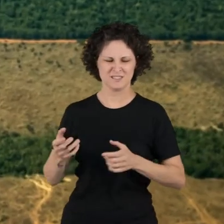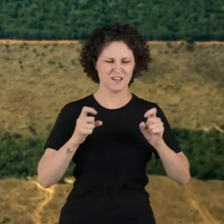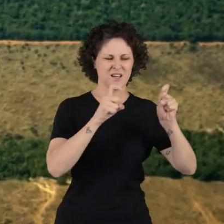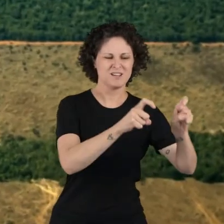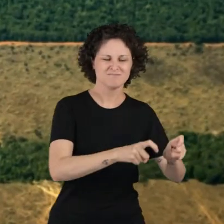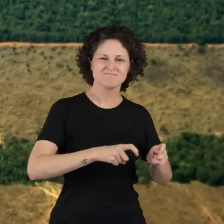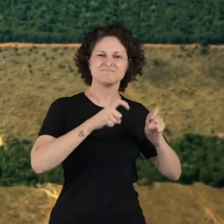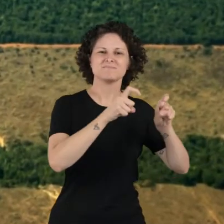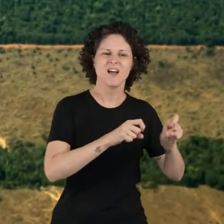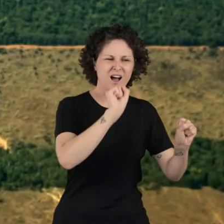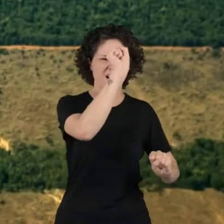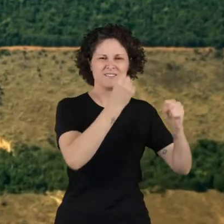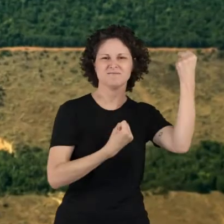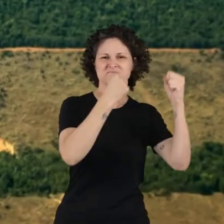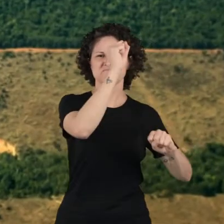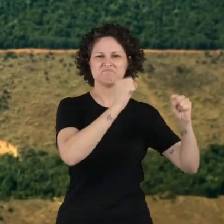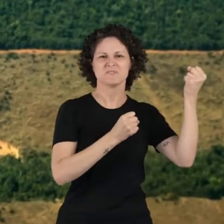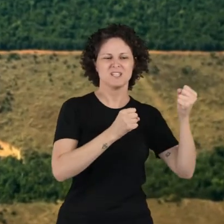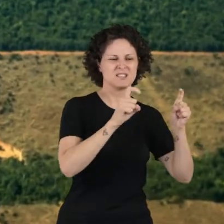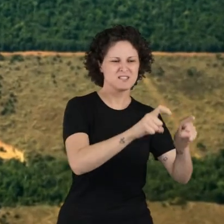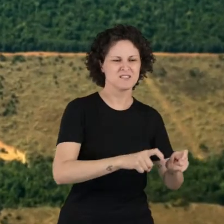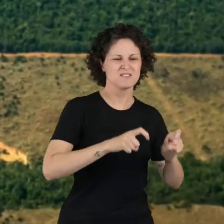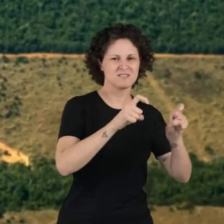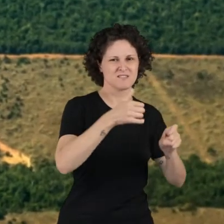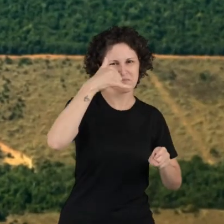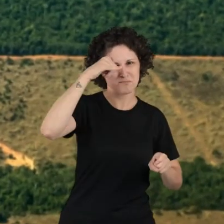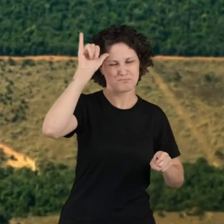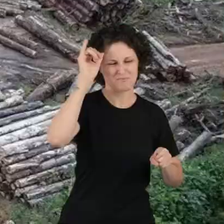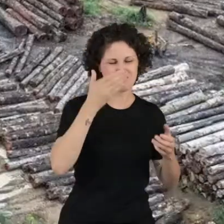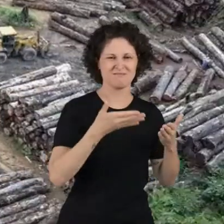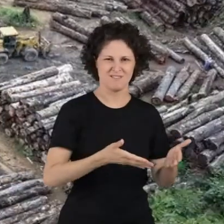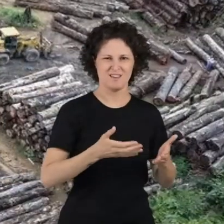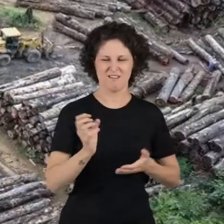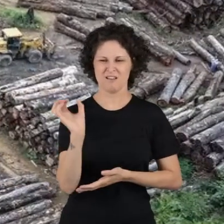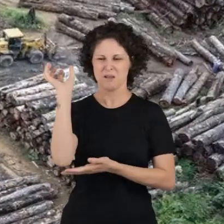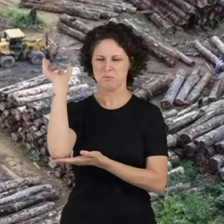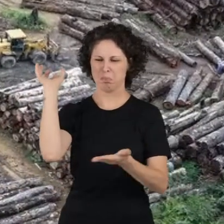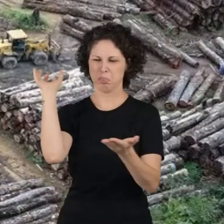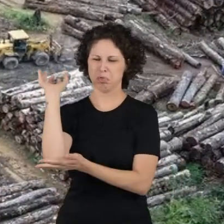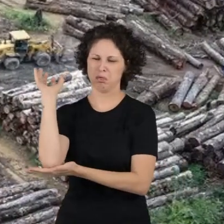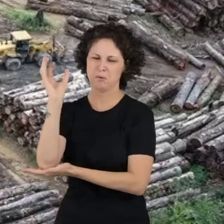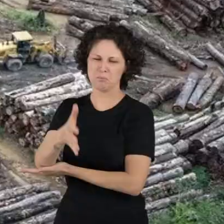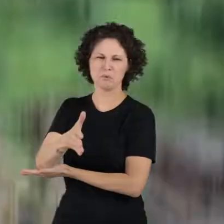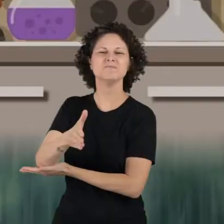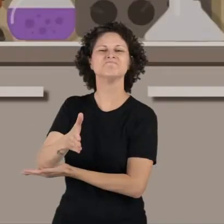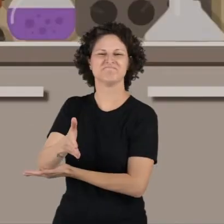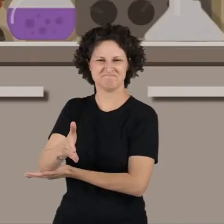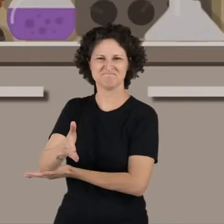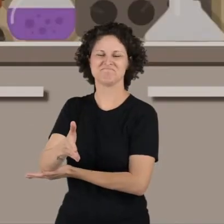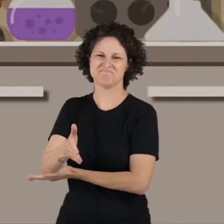extração mineral, construção de moradias por conta do aumento da população e exploração de madeira, entre outras causas.